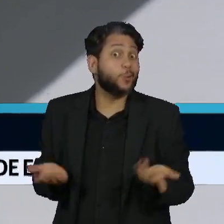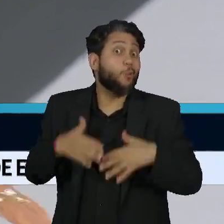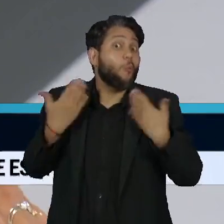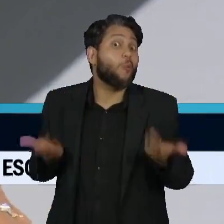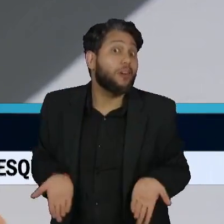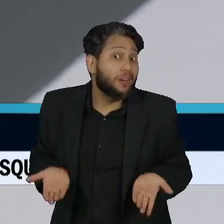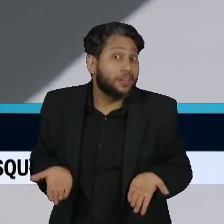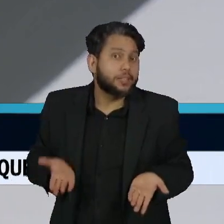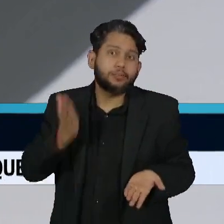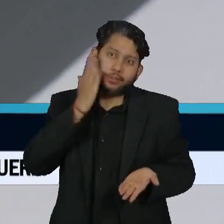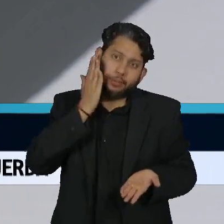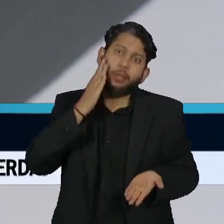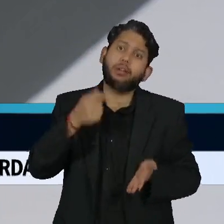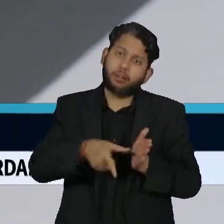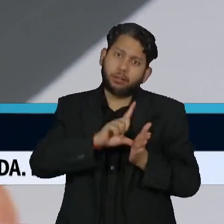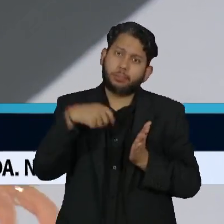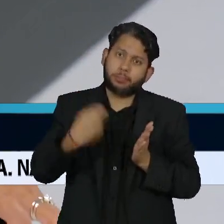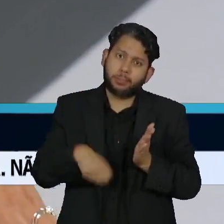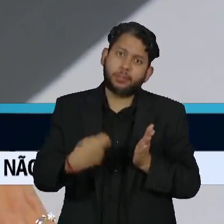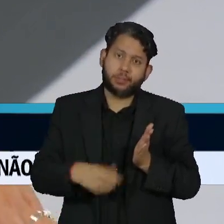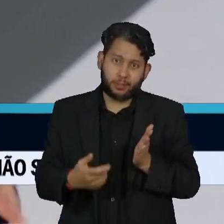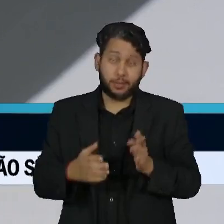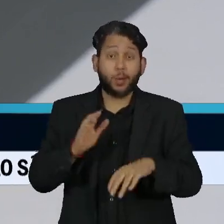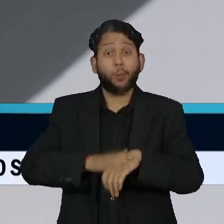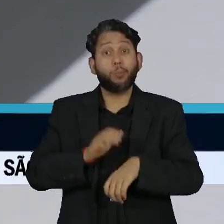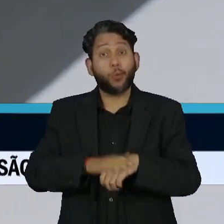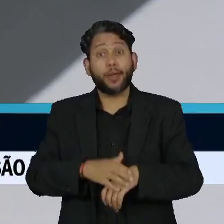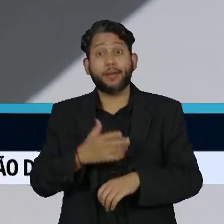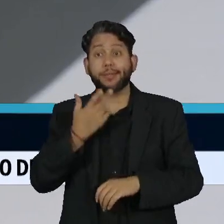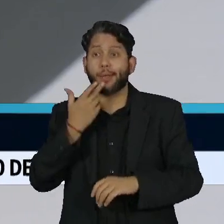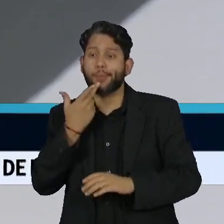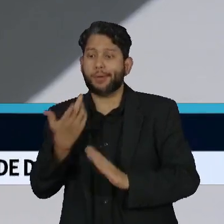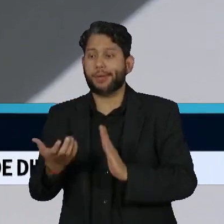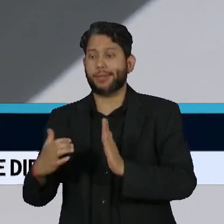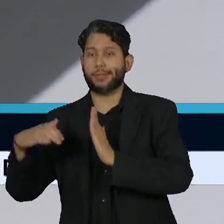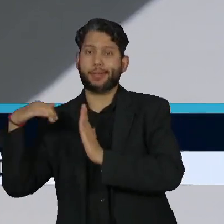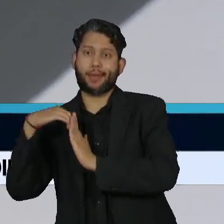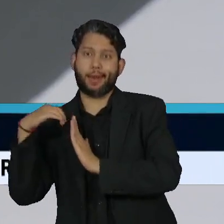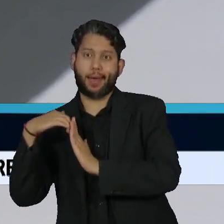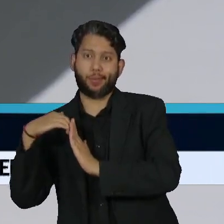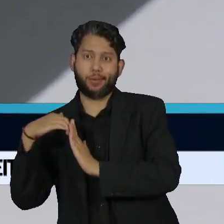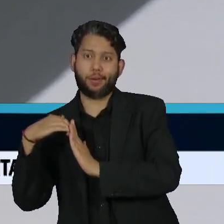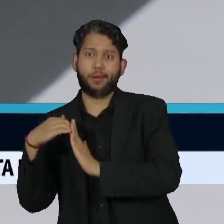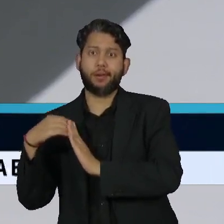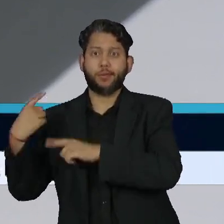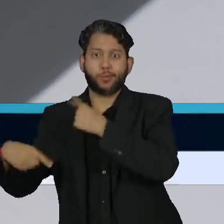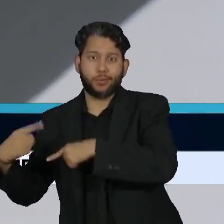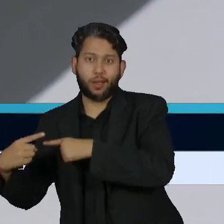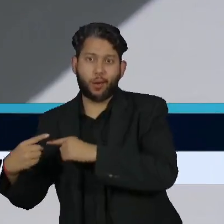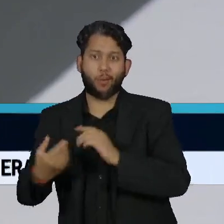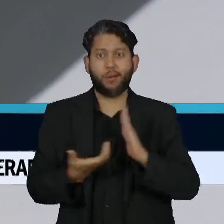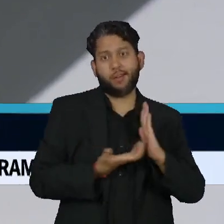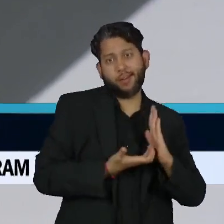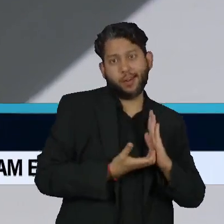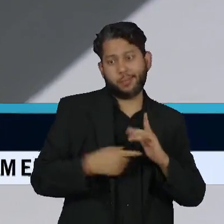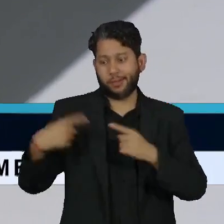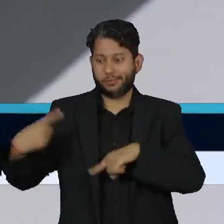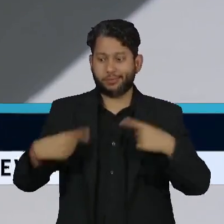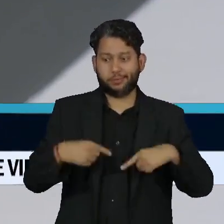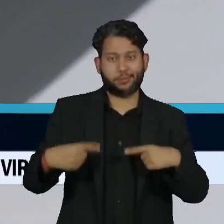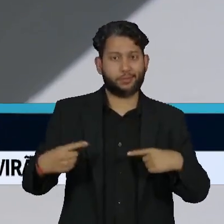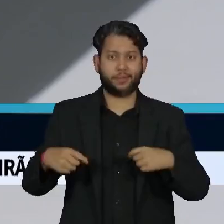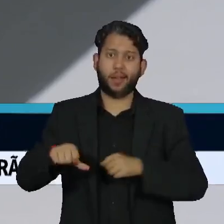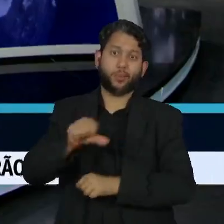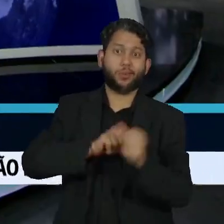necessário, até porque tem uma controvérsia em relação ao que saiu do Senado, em relação ao que tinha na Câmara, que vai ser alterado agora.